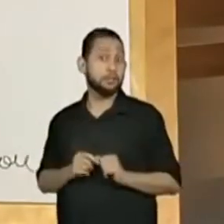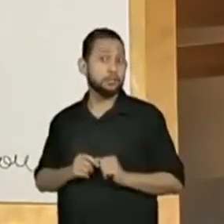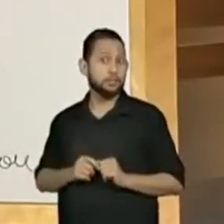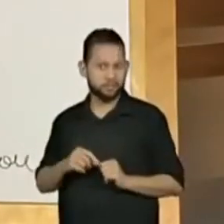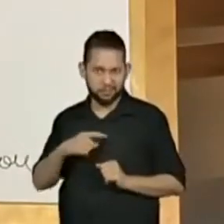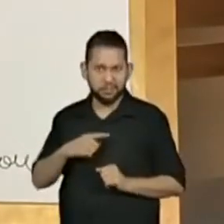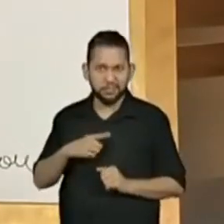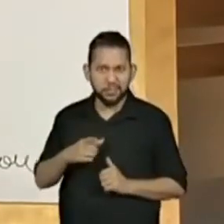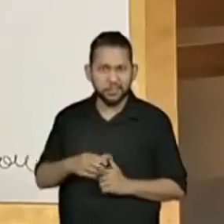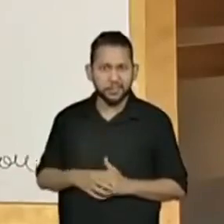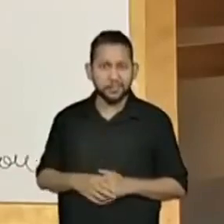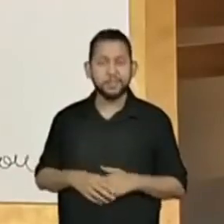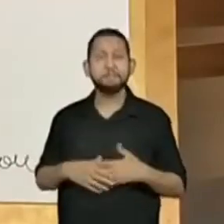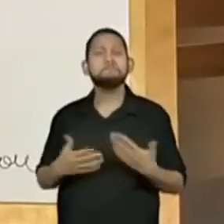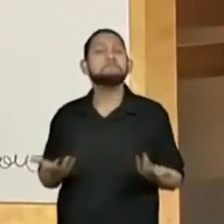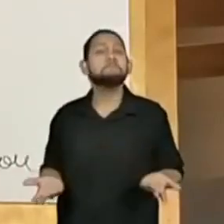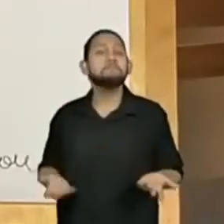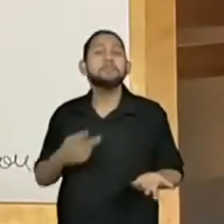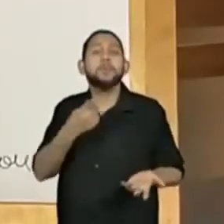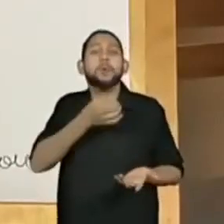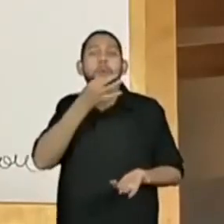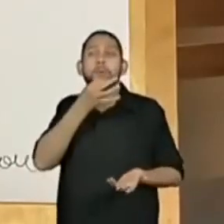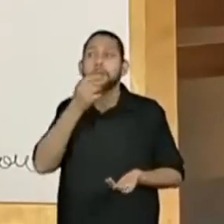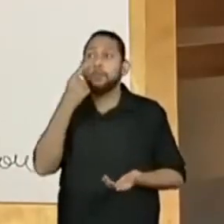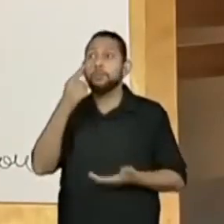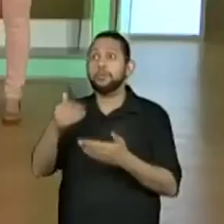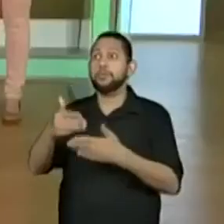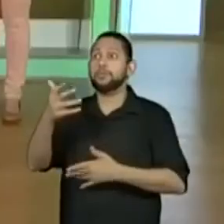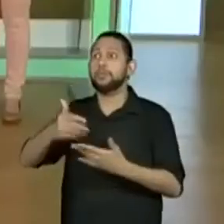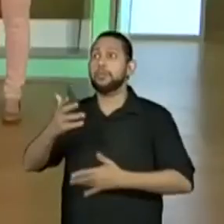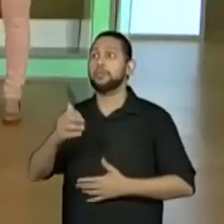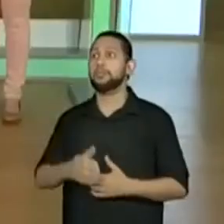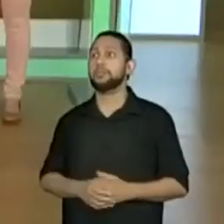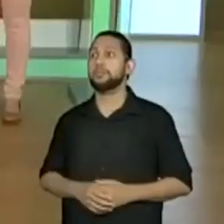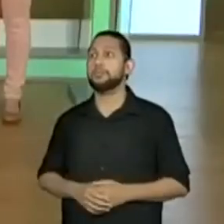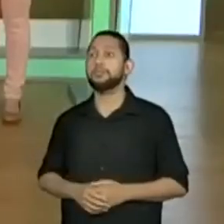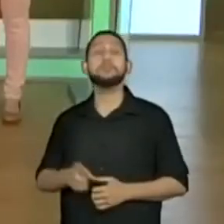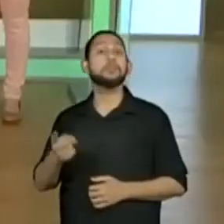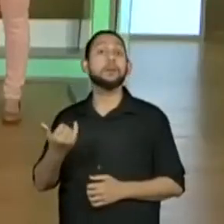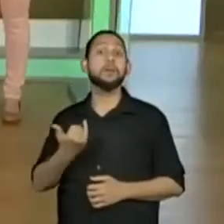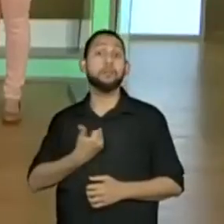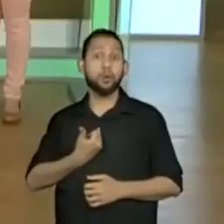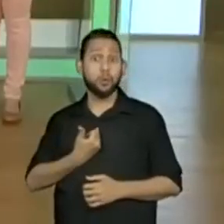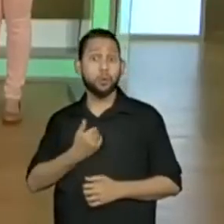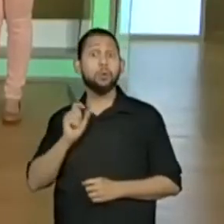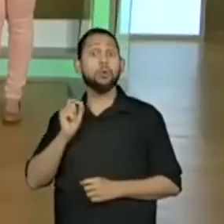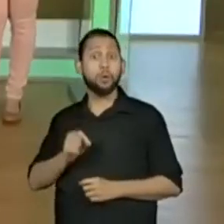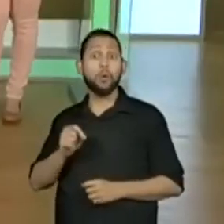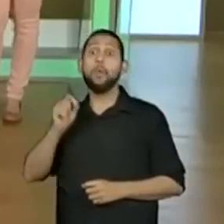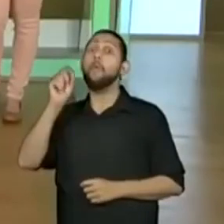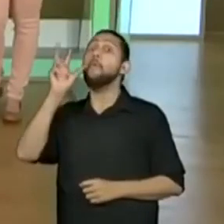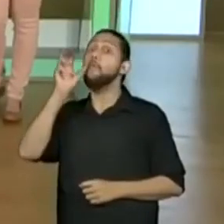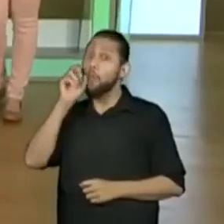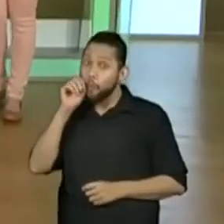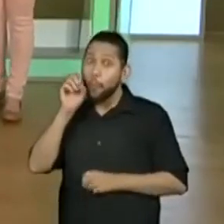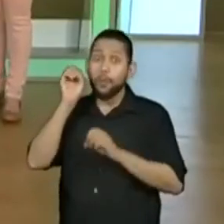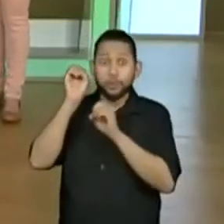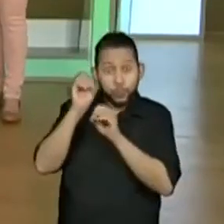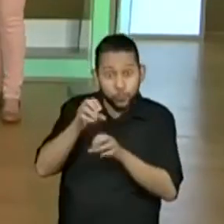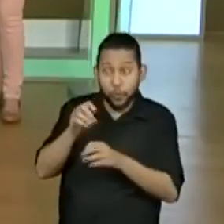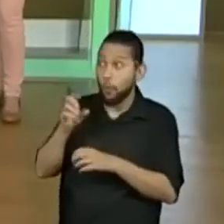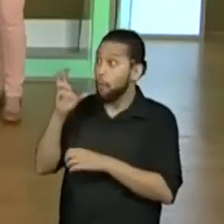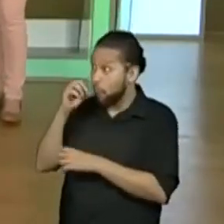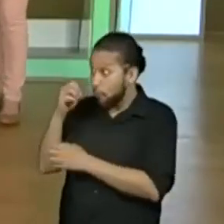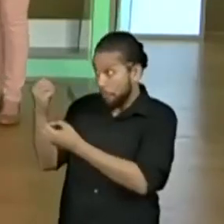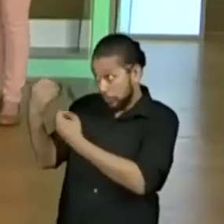avós brincavam. O que vocês acham sobre isso, Eles estão dizendo para a gente que foram os nossos avós que ensinaram muitas dessas